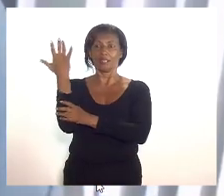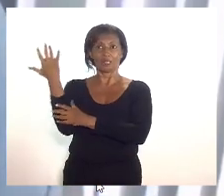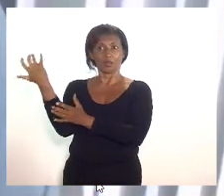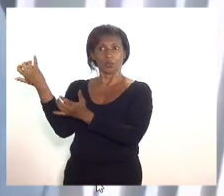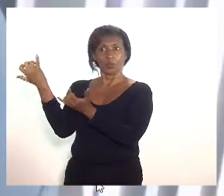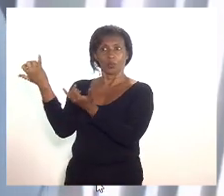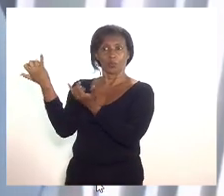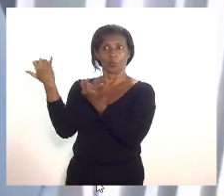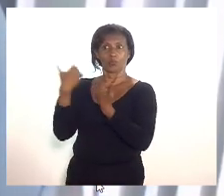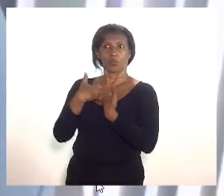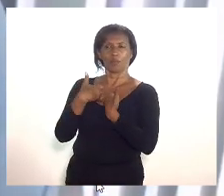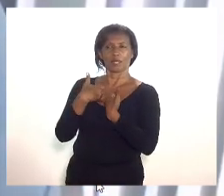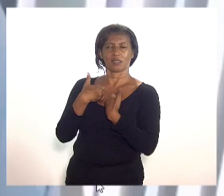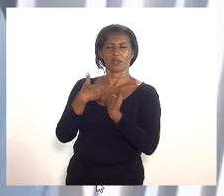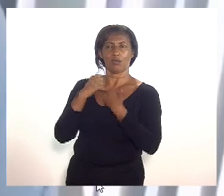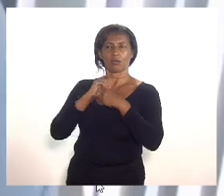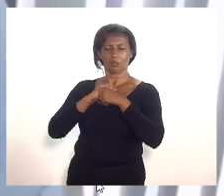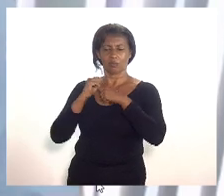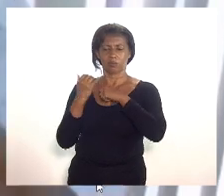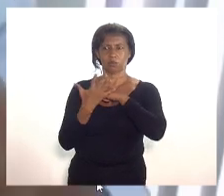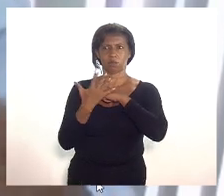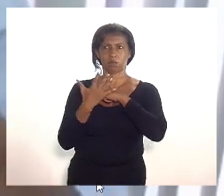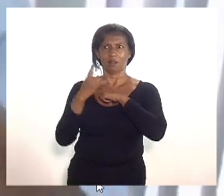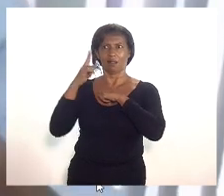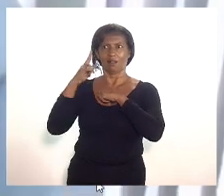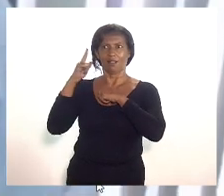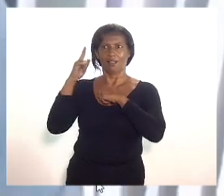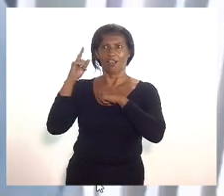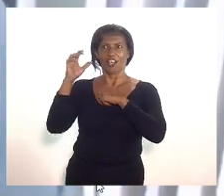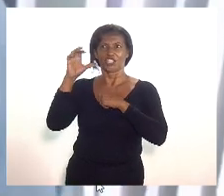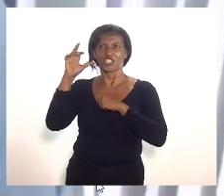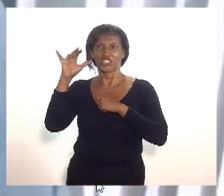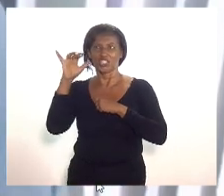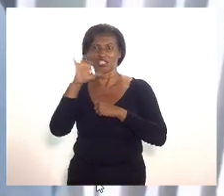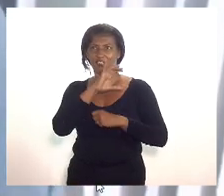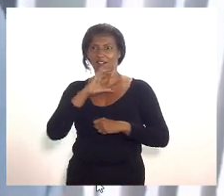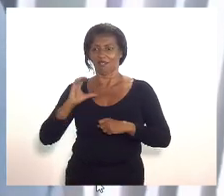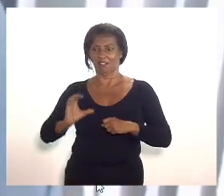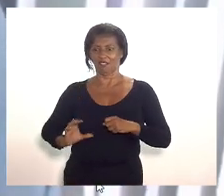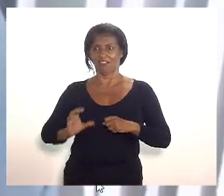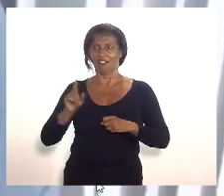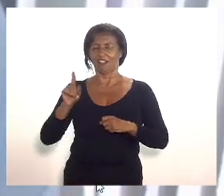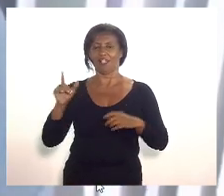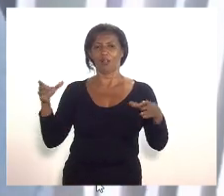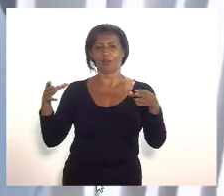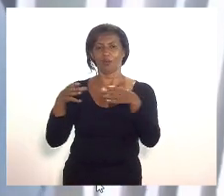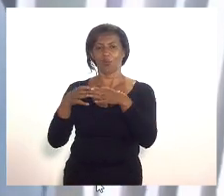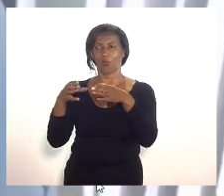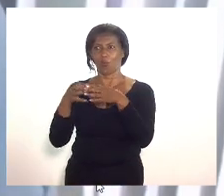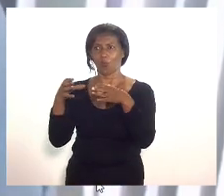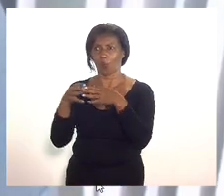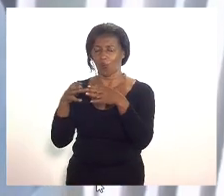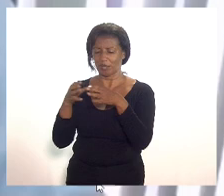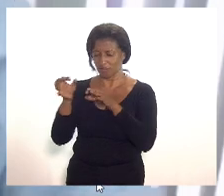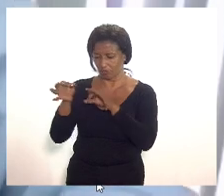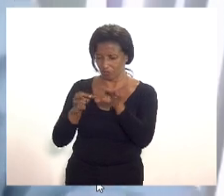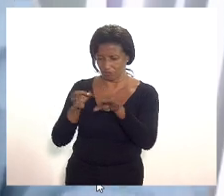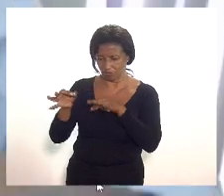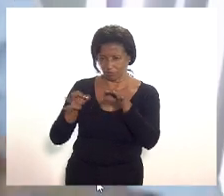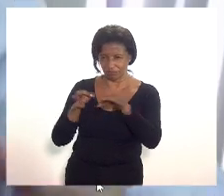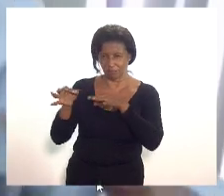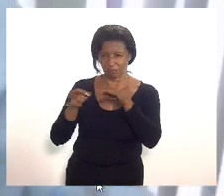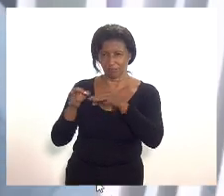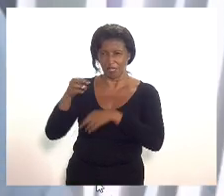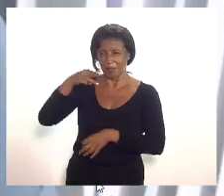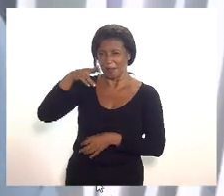problema da pandemia na China Niterói constituiu uma célula de crise um comitê de crise e a partir de março quando essa